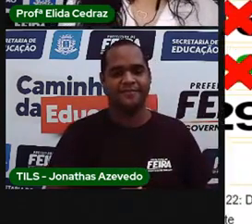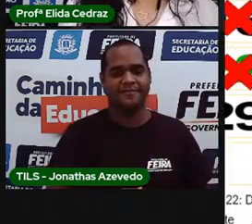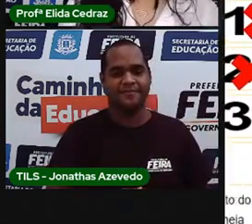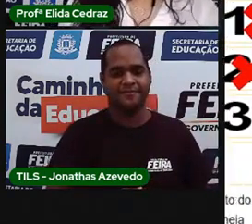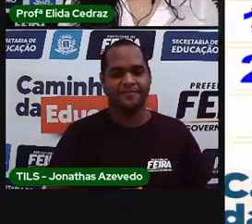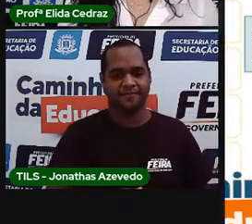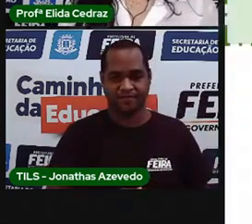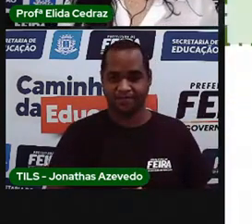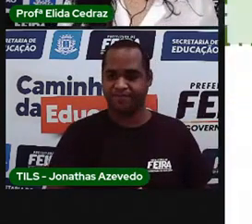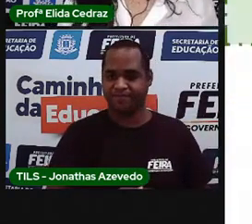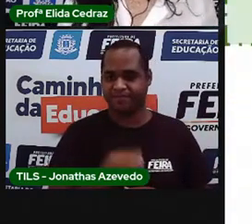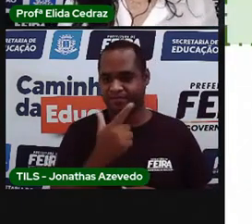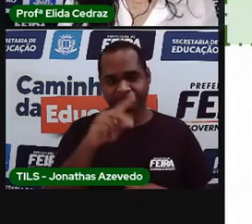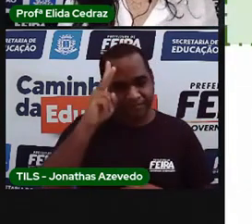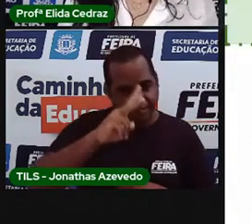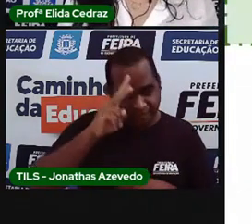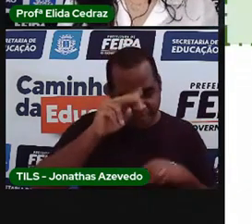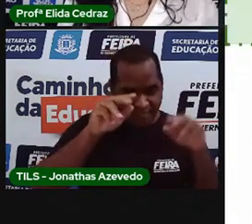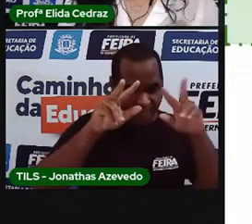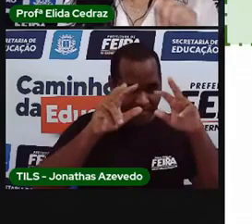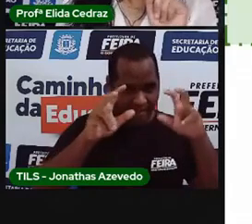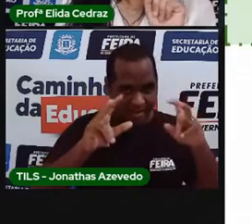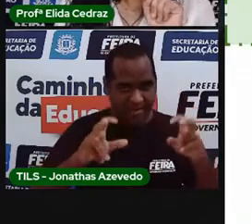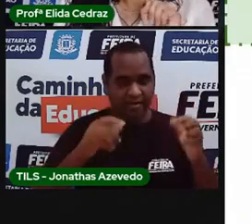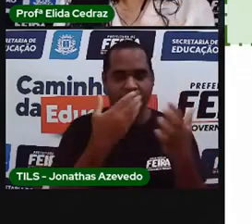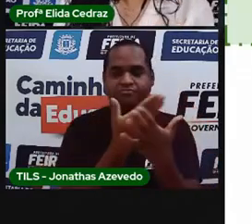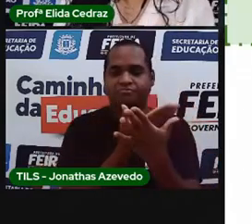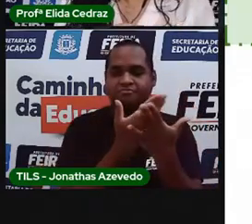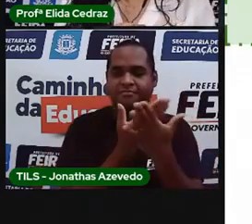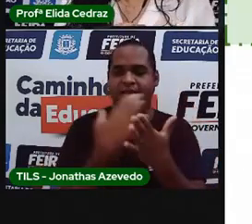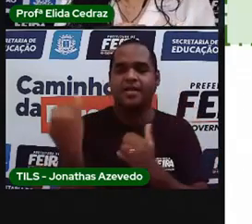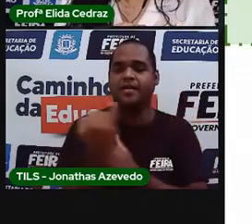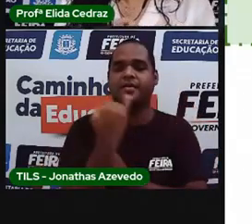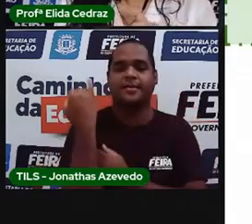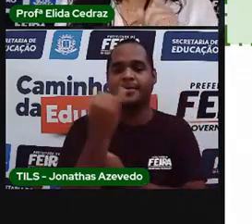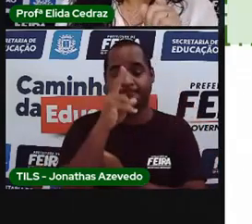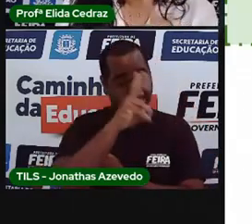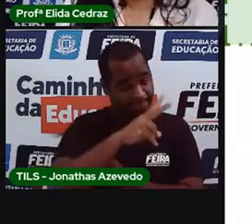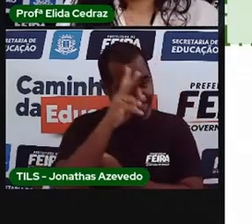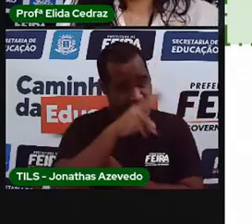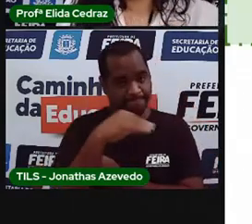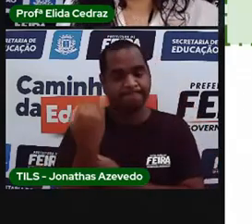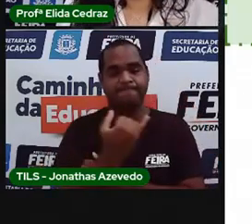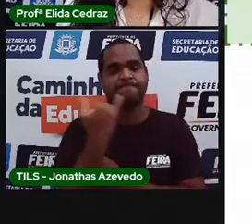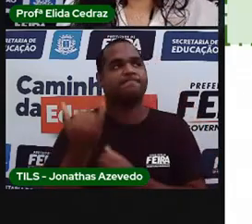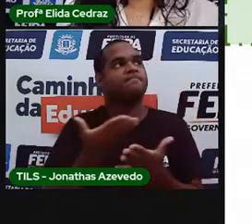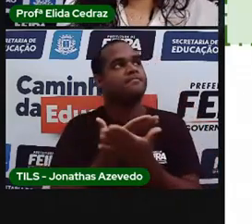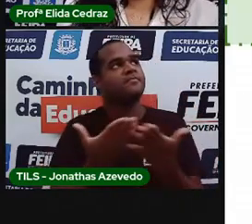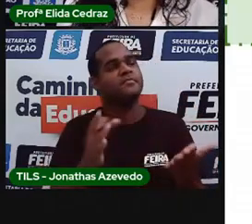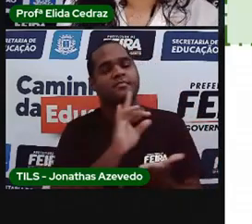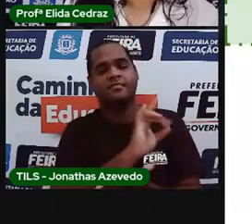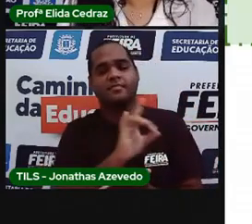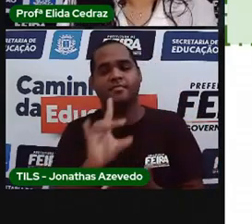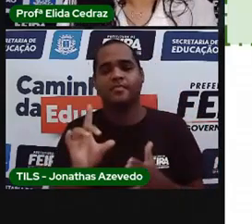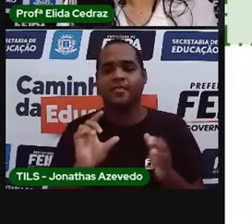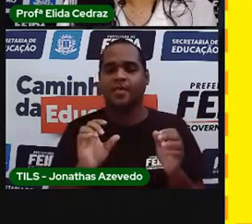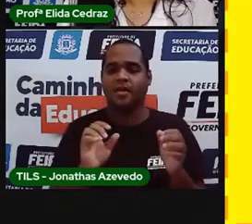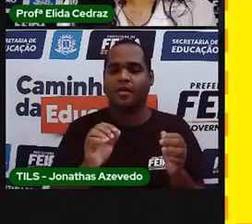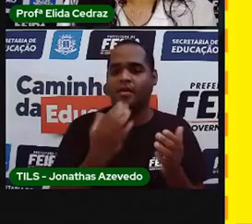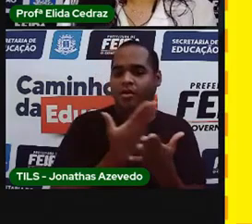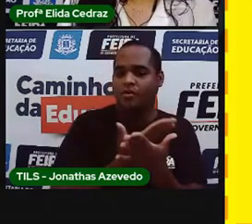Vamos relembrar os temas estudados. Você lembra o que nós estudamos na última aula?